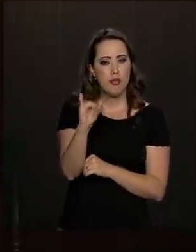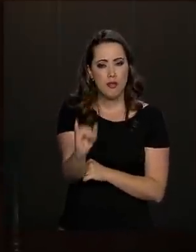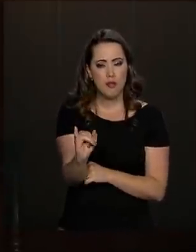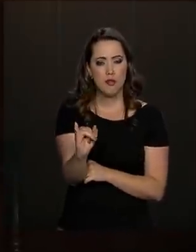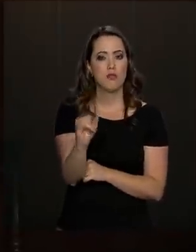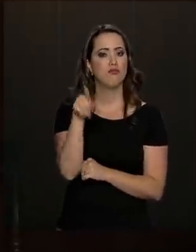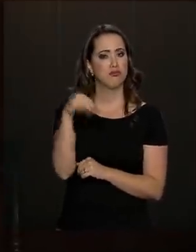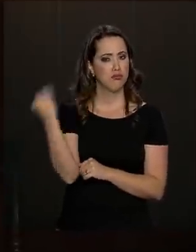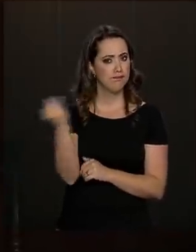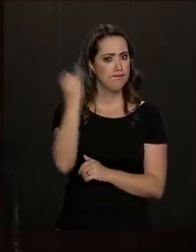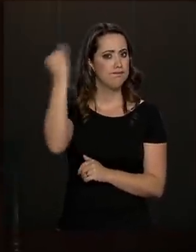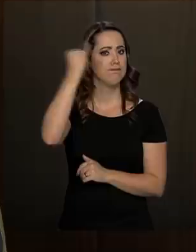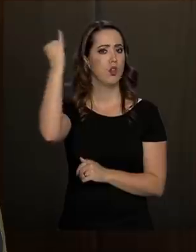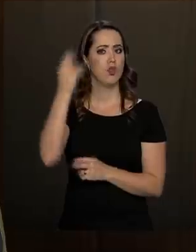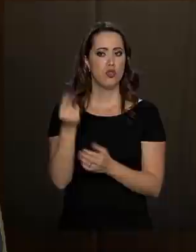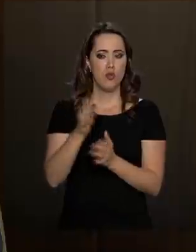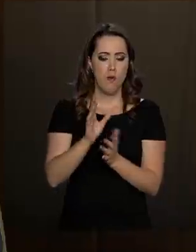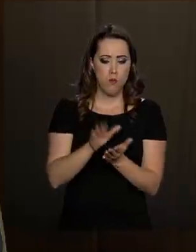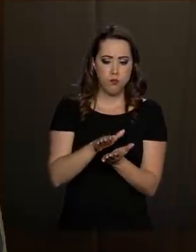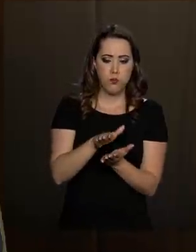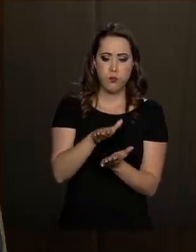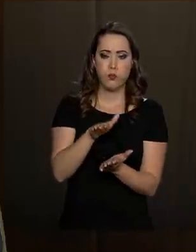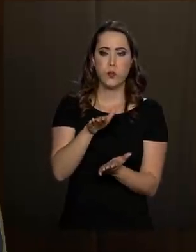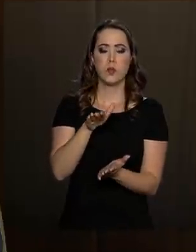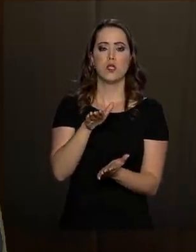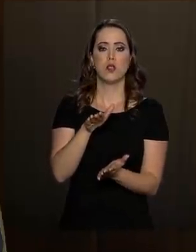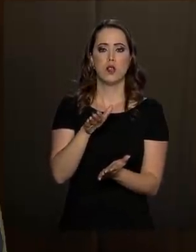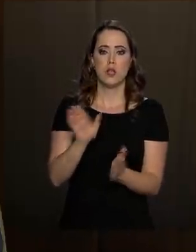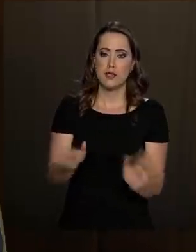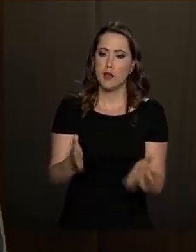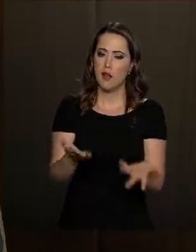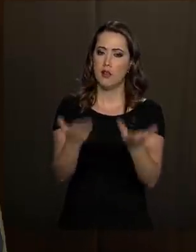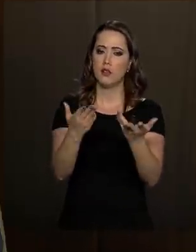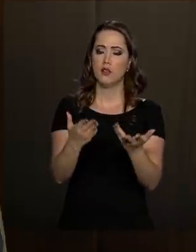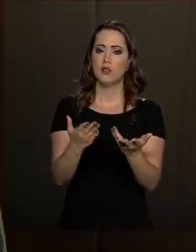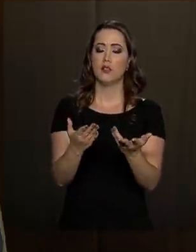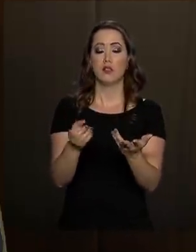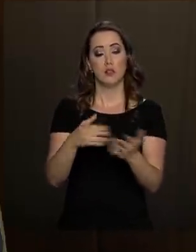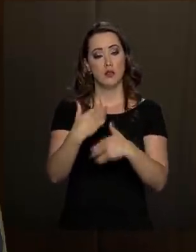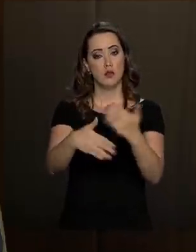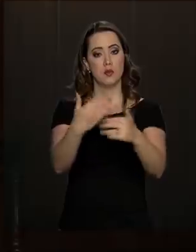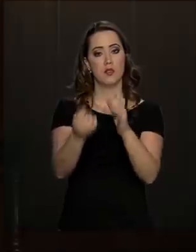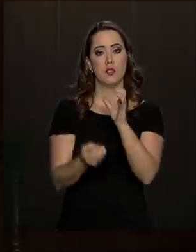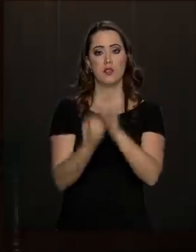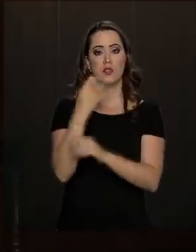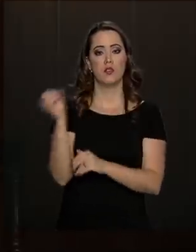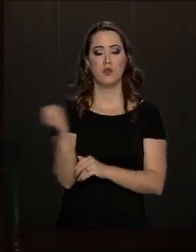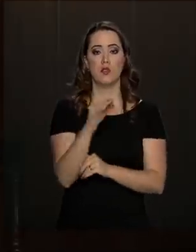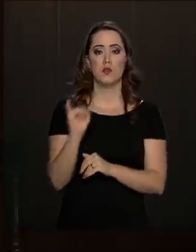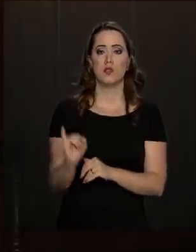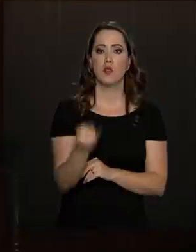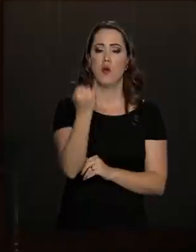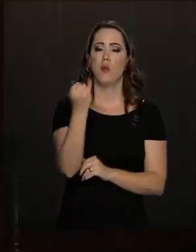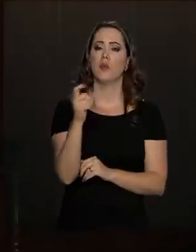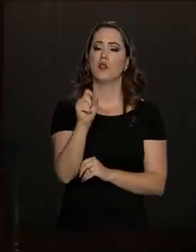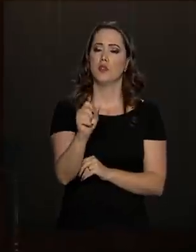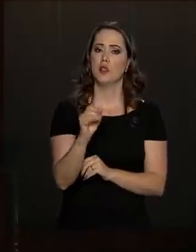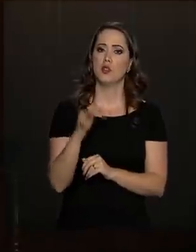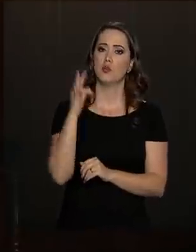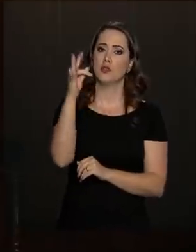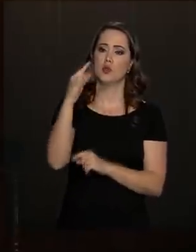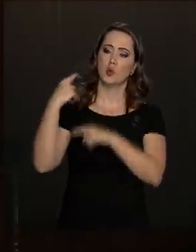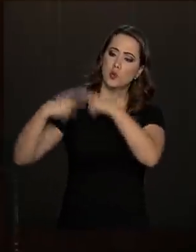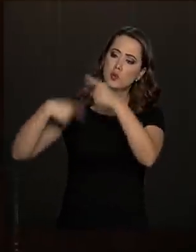transição, criando novas opções para as gerações futuras. Nós precisamos pensar de que